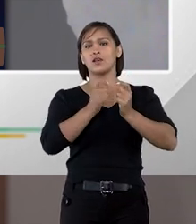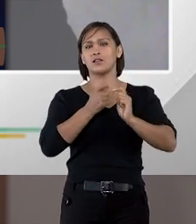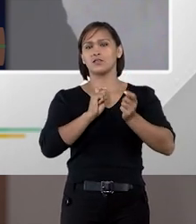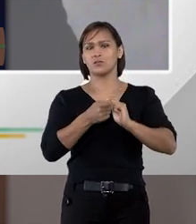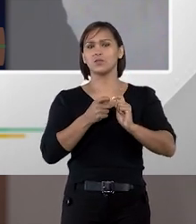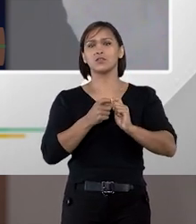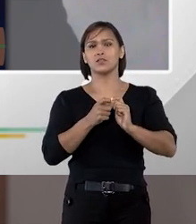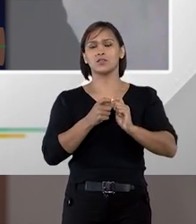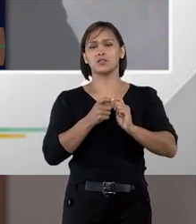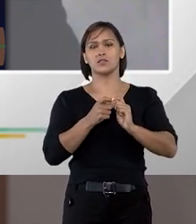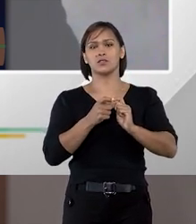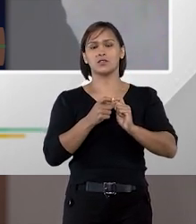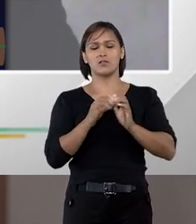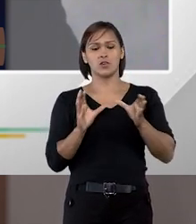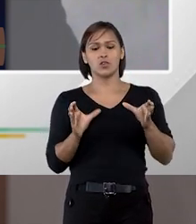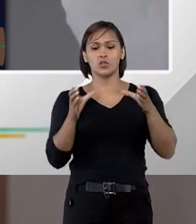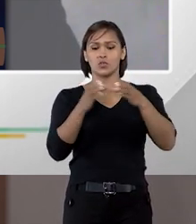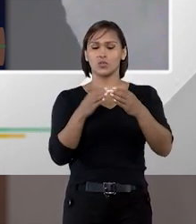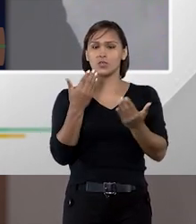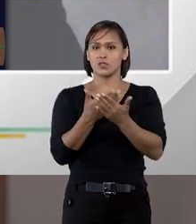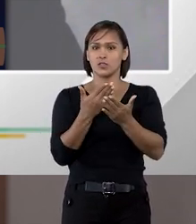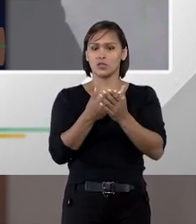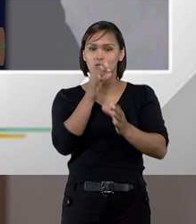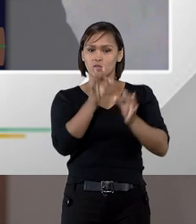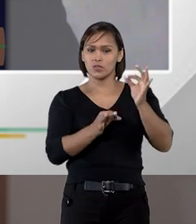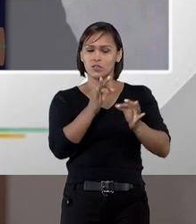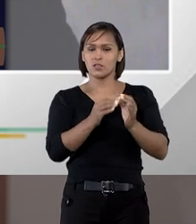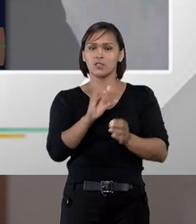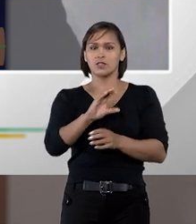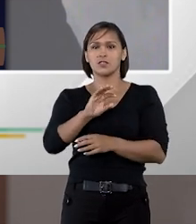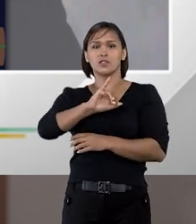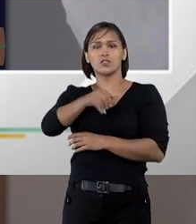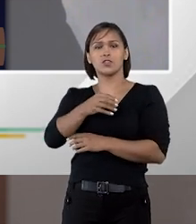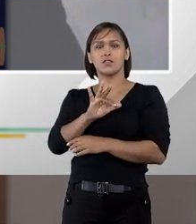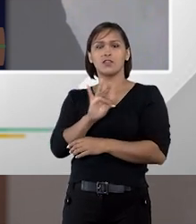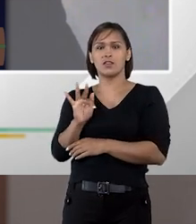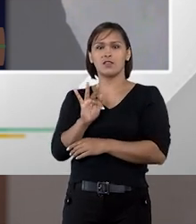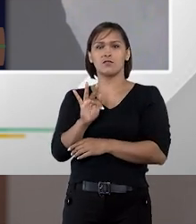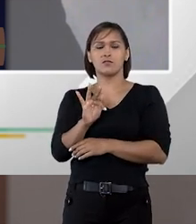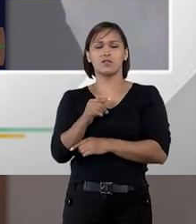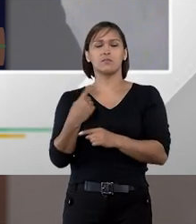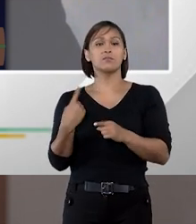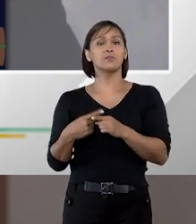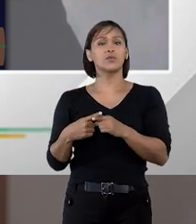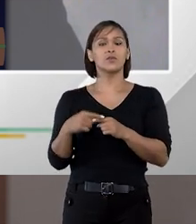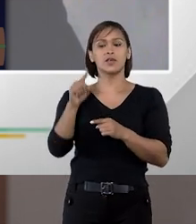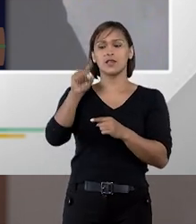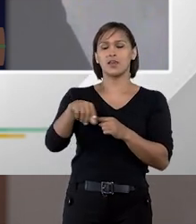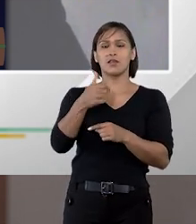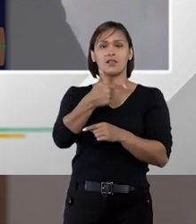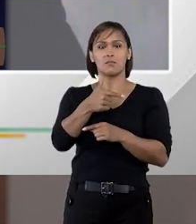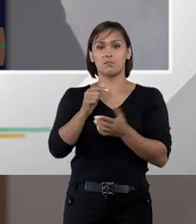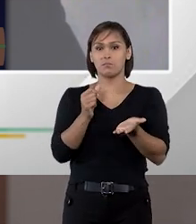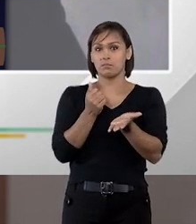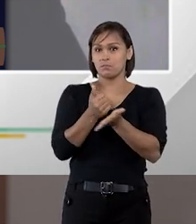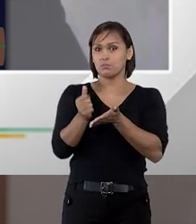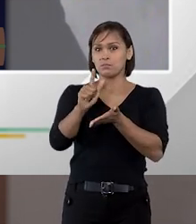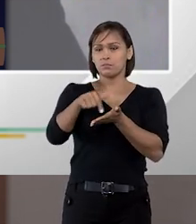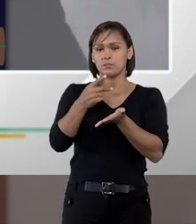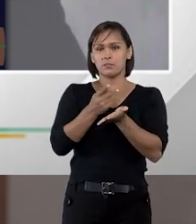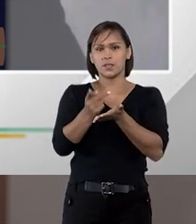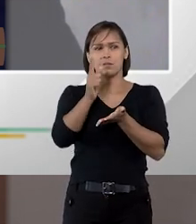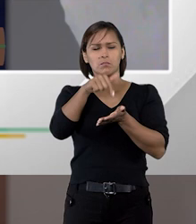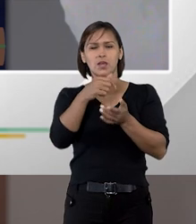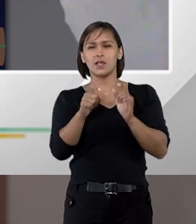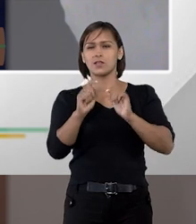administrativo do centro de estudos judiciários do CJF do Conselho da Sua Federal então na primeira jornada